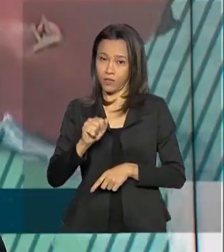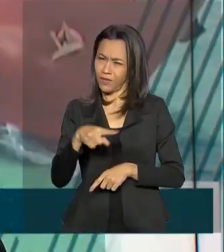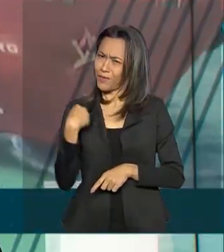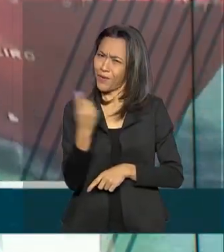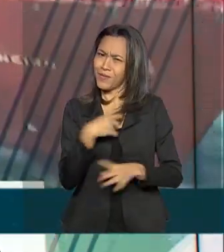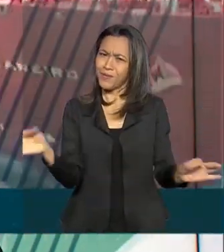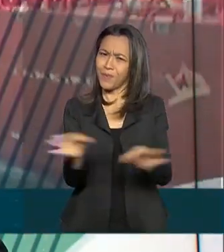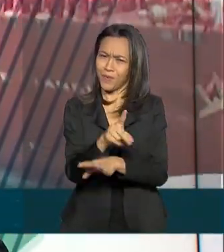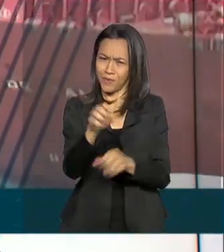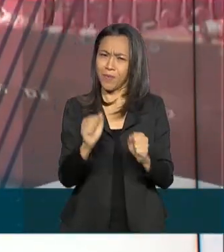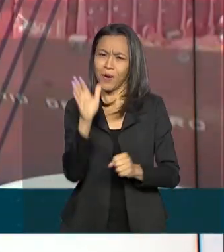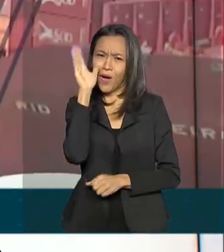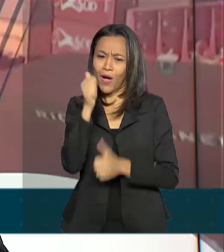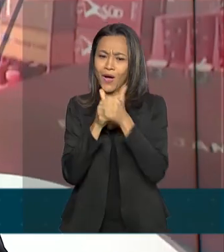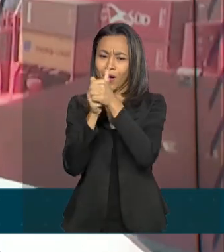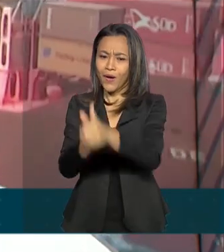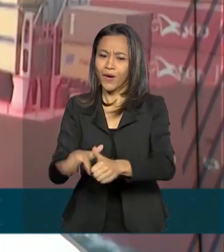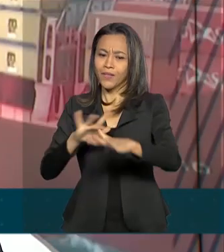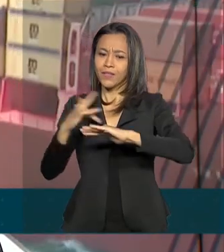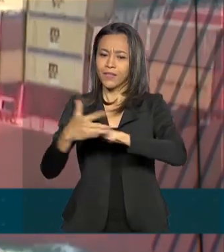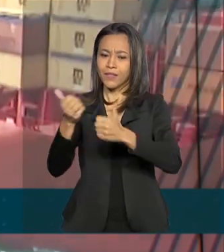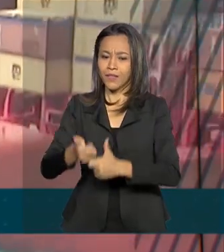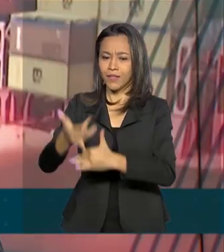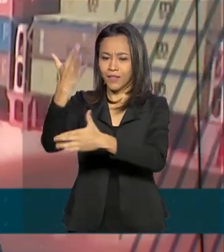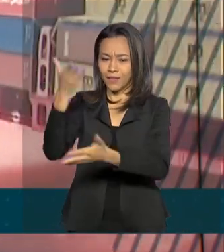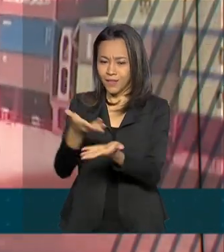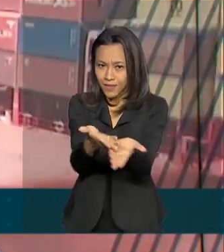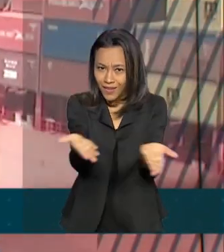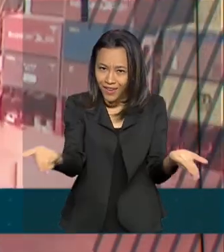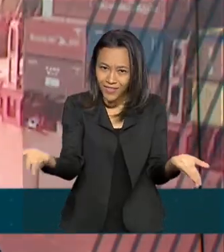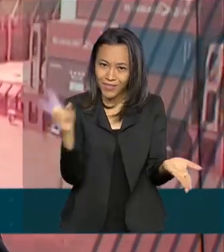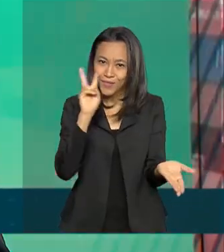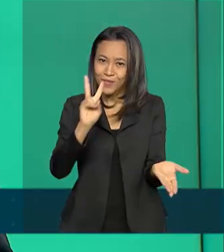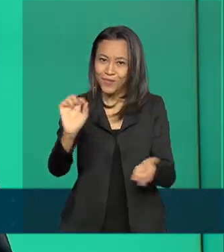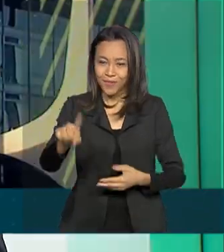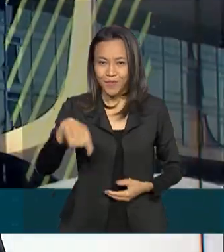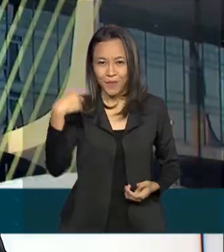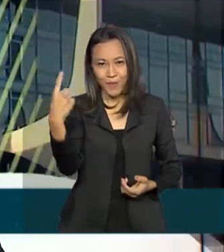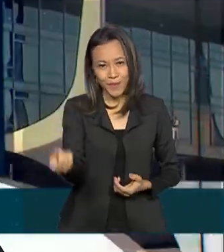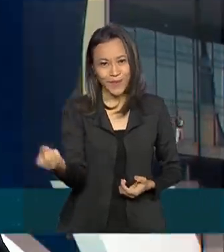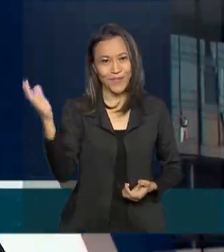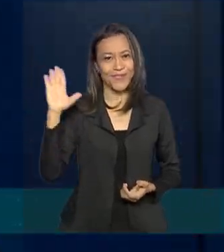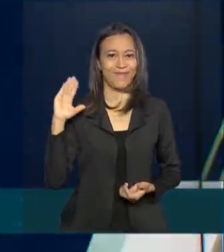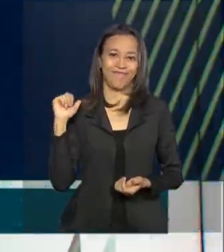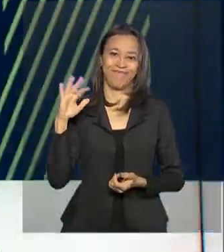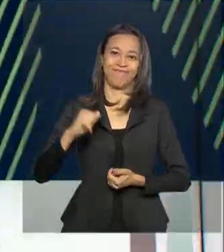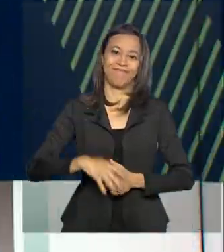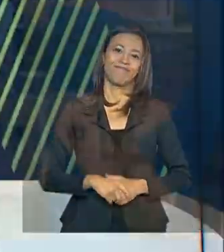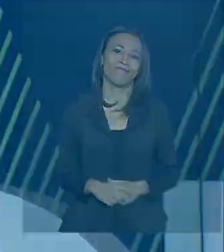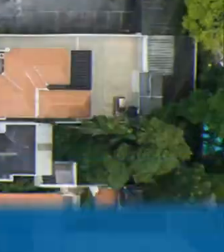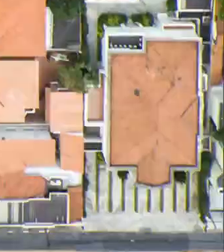mas você pode continuar nos seguindo pelas nossas redes sociais. Nos vemos na próxima edição. Até lá!